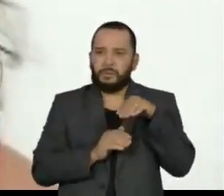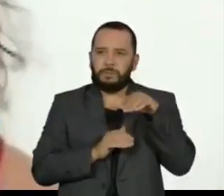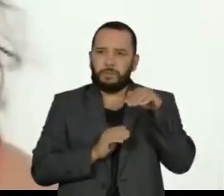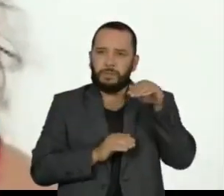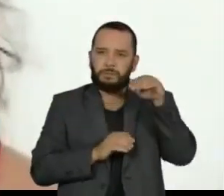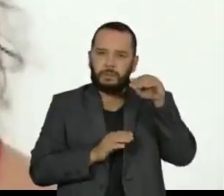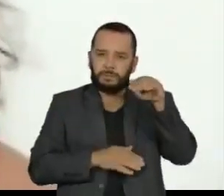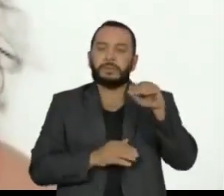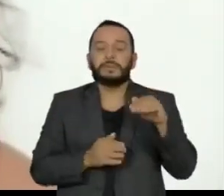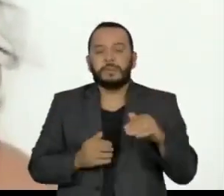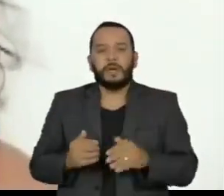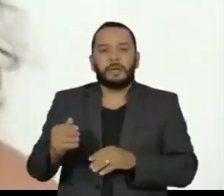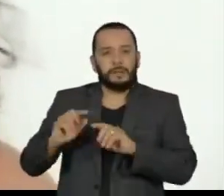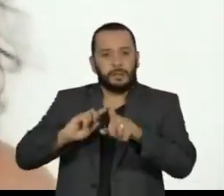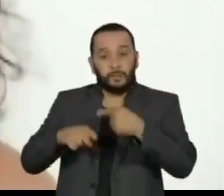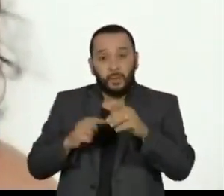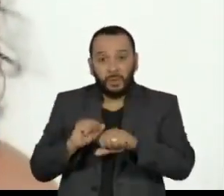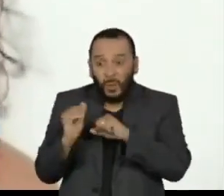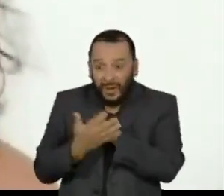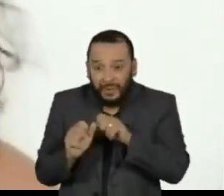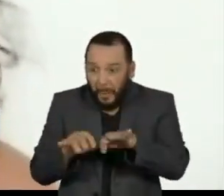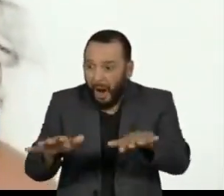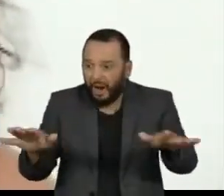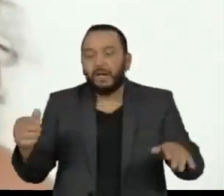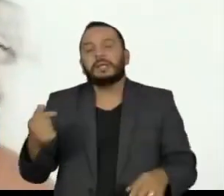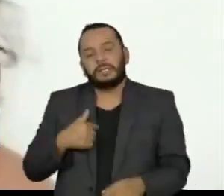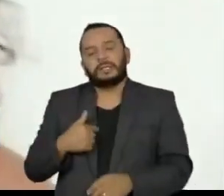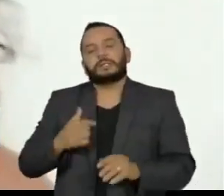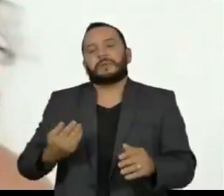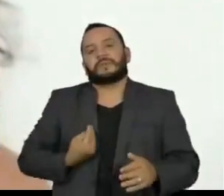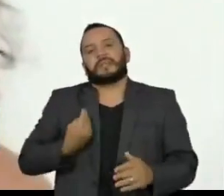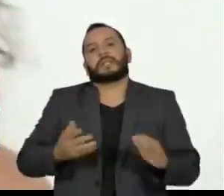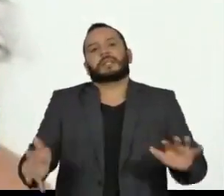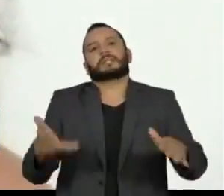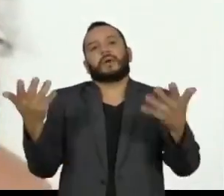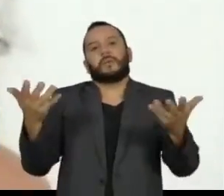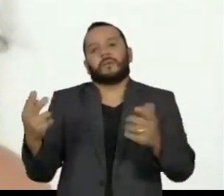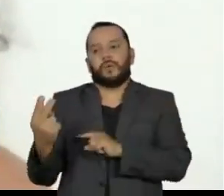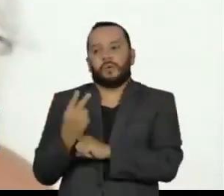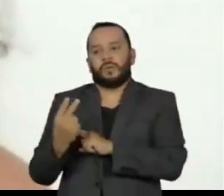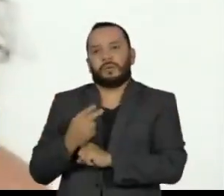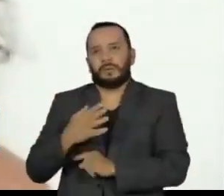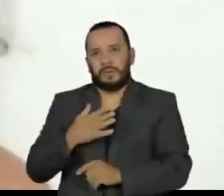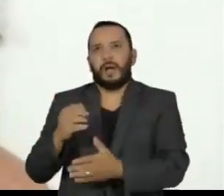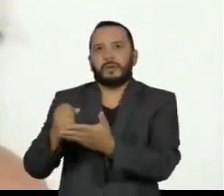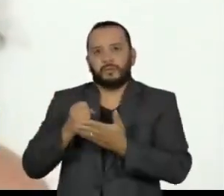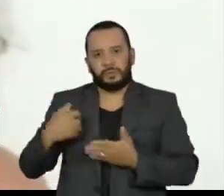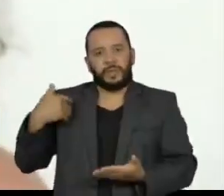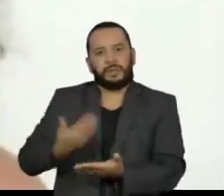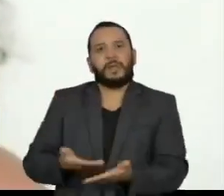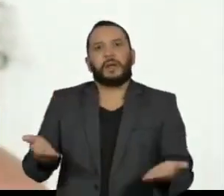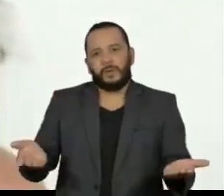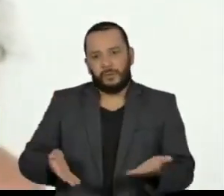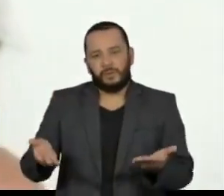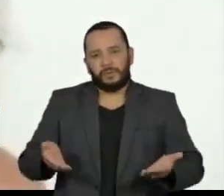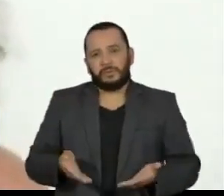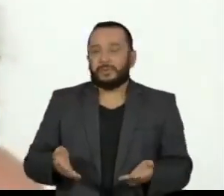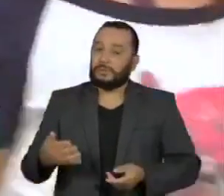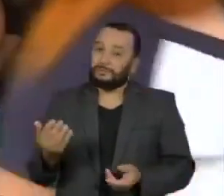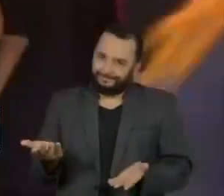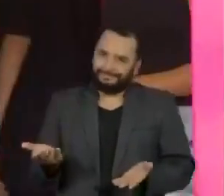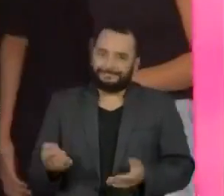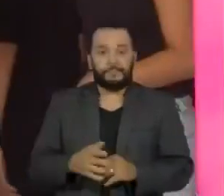salvou. Foi o que manteve a mim e a minha filha durante toda a pandemia e ainda está nos ajudando, já que o turismo ainda não voltou